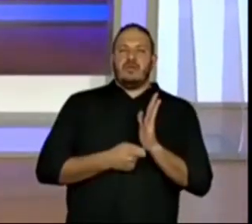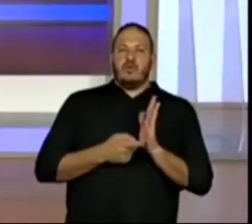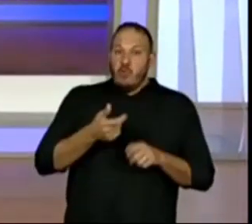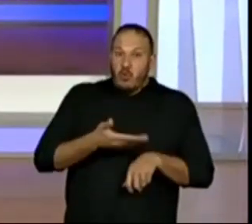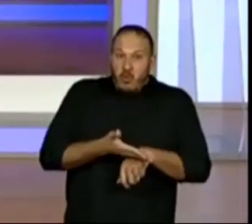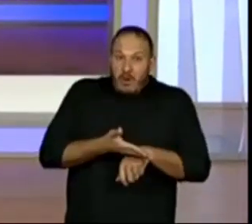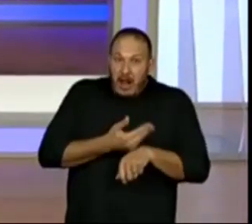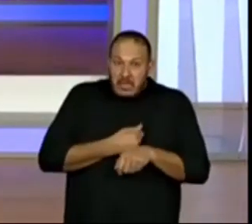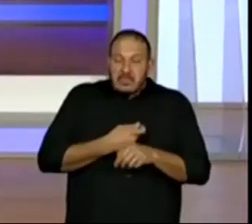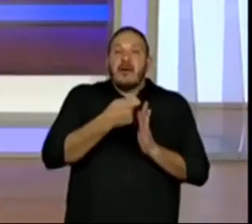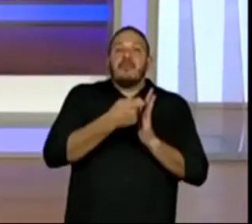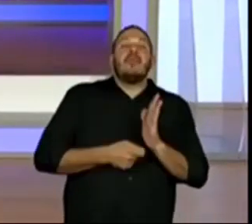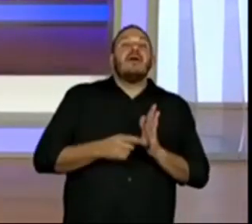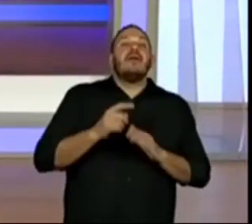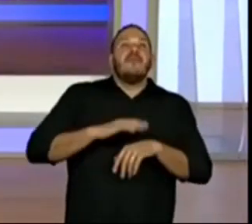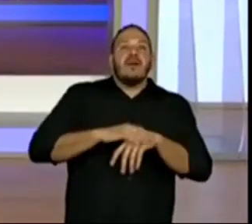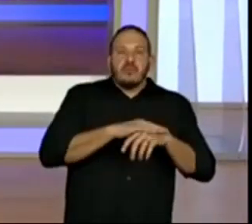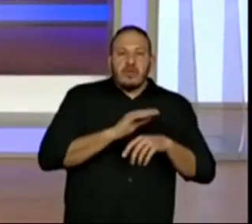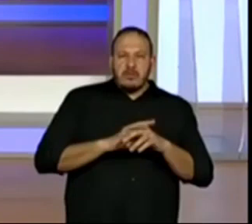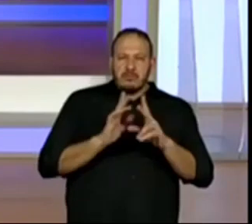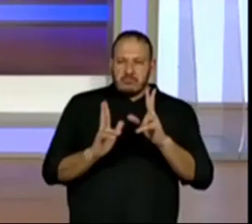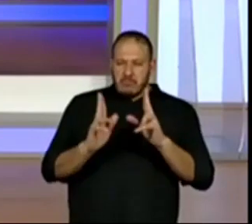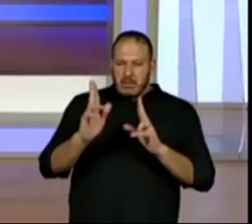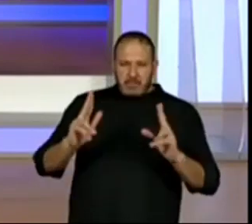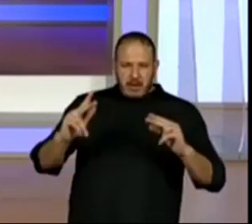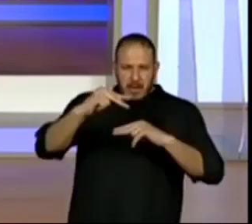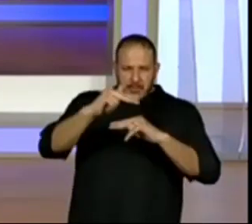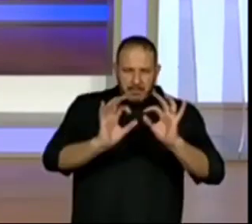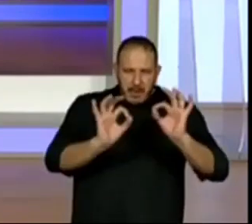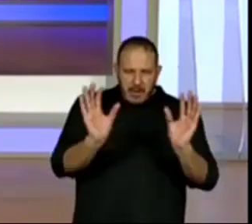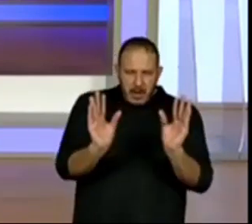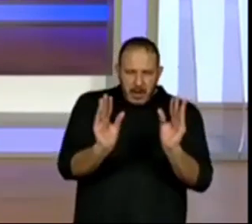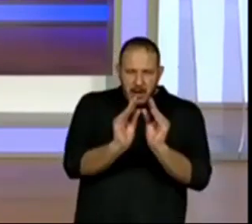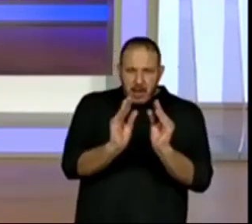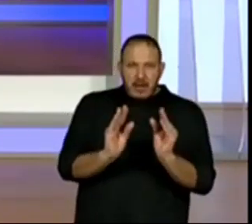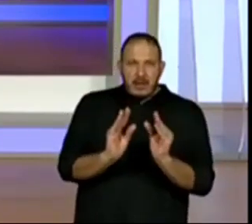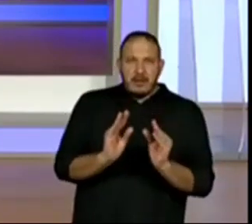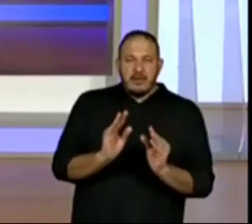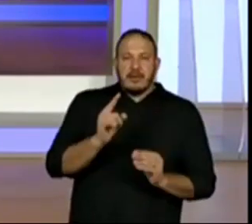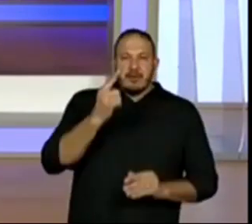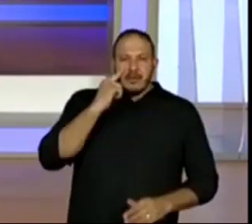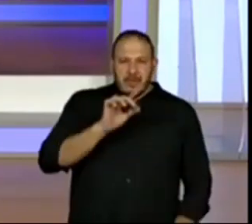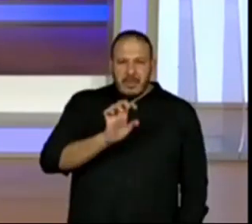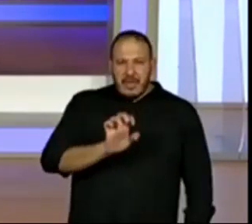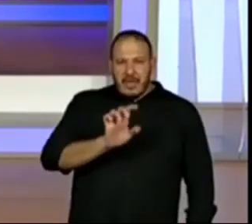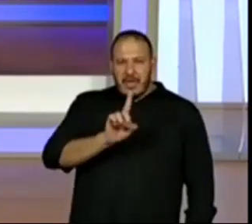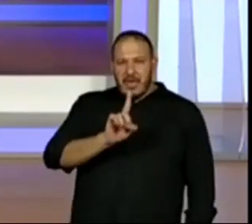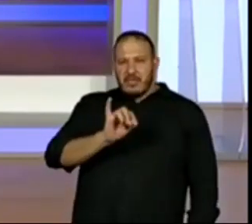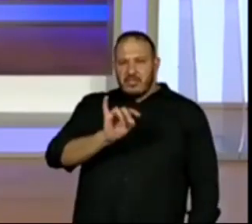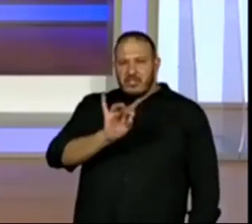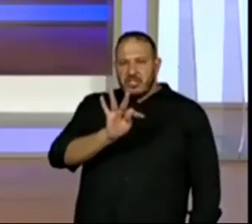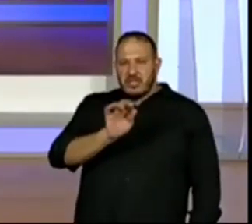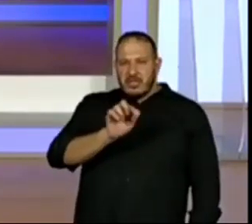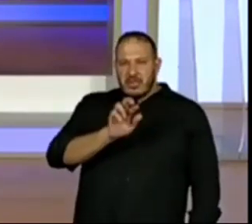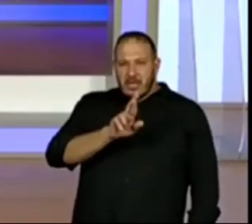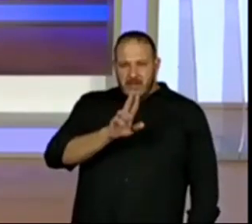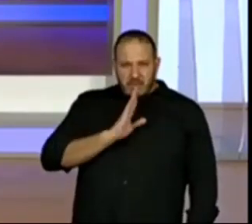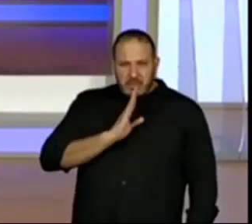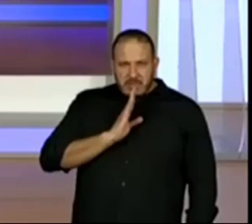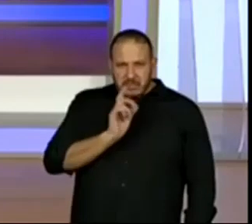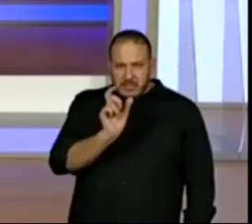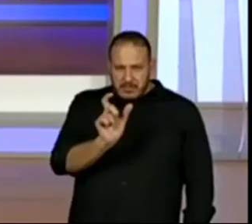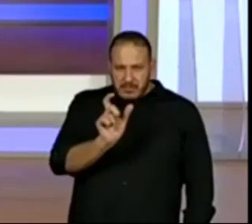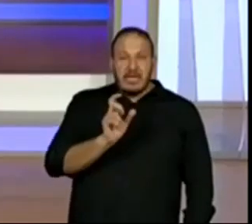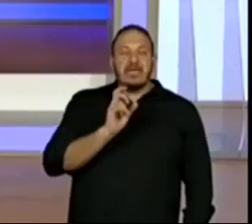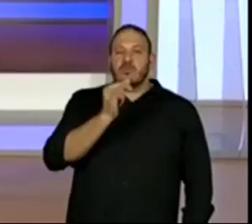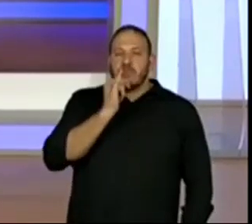publicar, o a gente faz? Edita. E eu quero saber rapidão. Quem sabe o que é editar um texto? Vamos supor que a gente já tivesse terminado